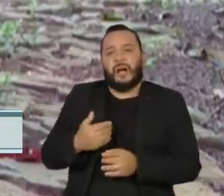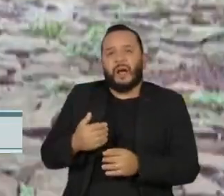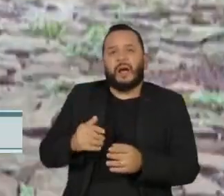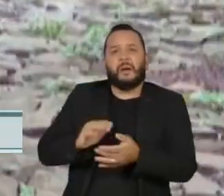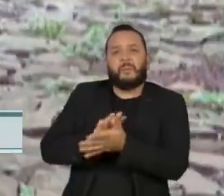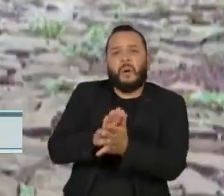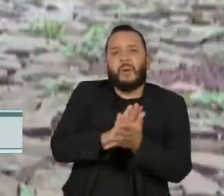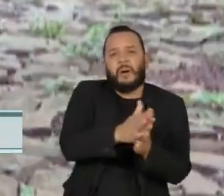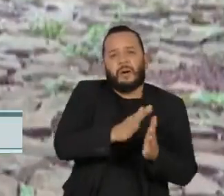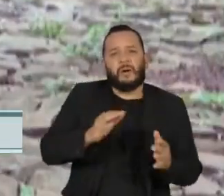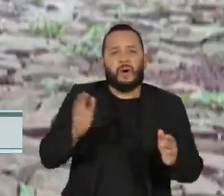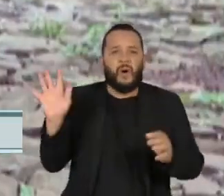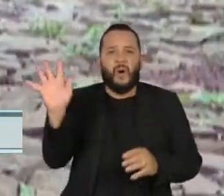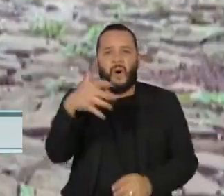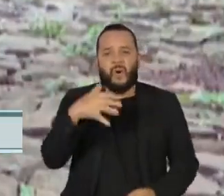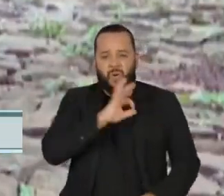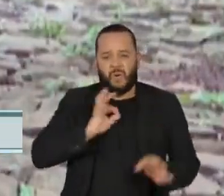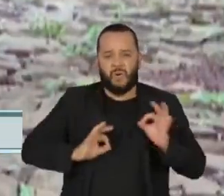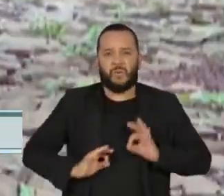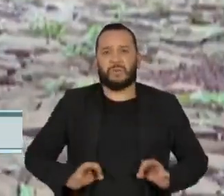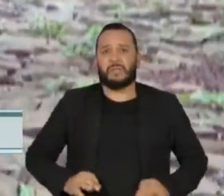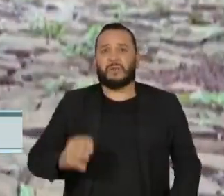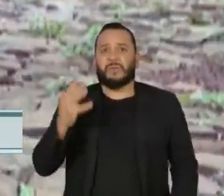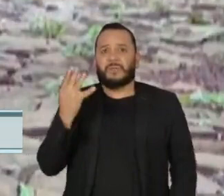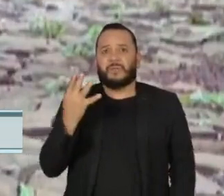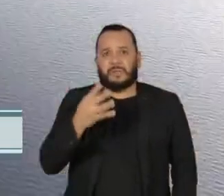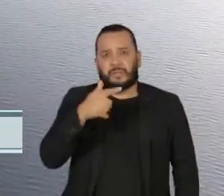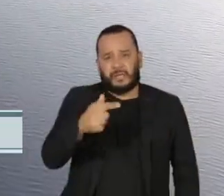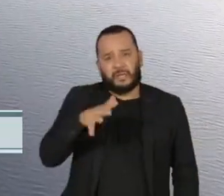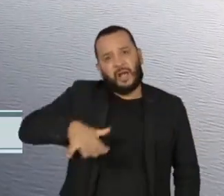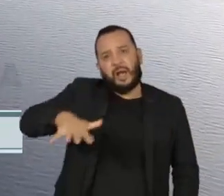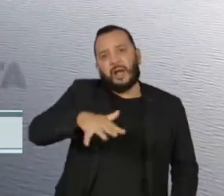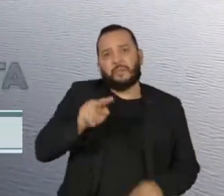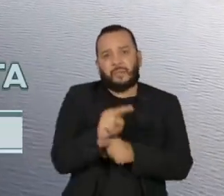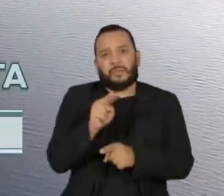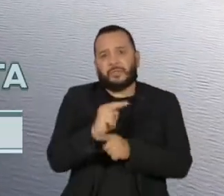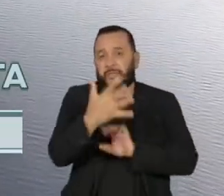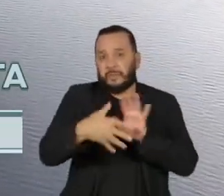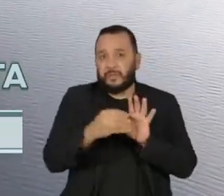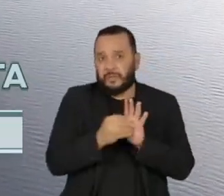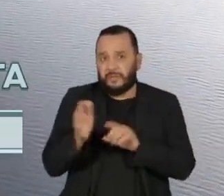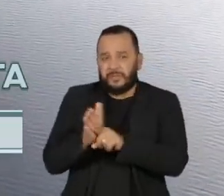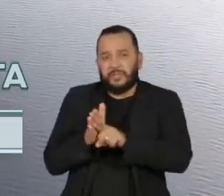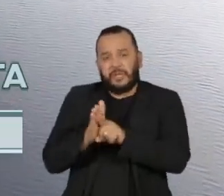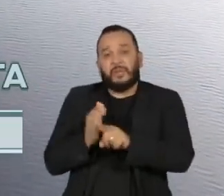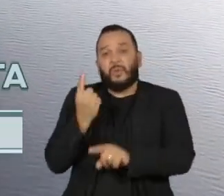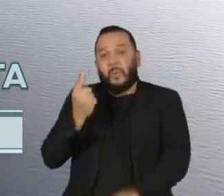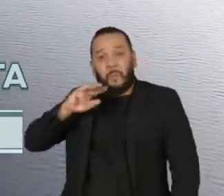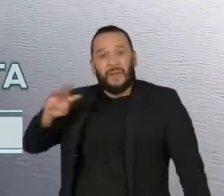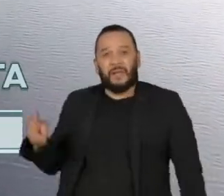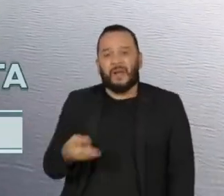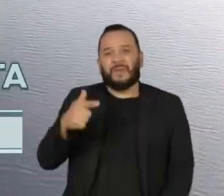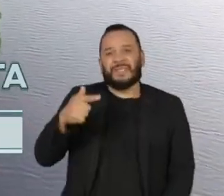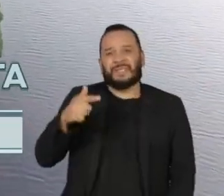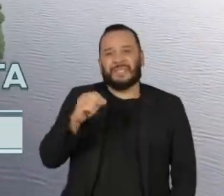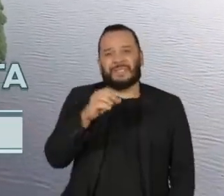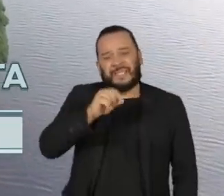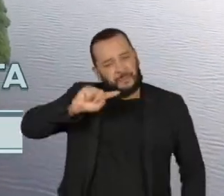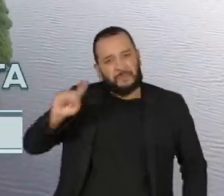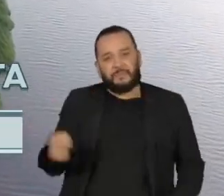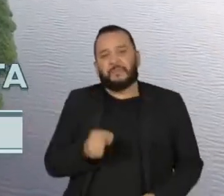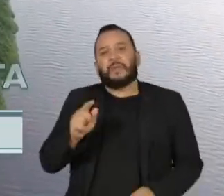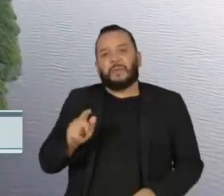447 terras protegidas da Amazônia. Investigaram mais de 1 milhão e 700 mil quilômetros